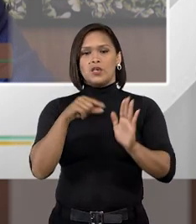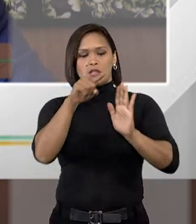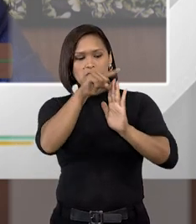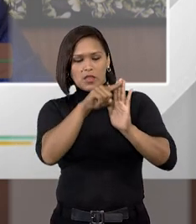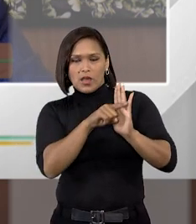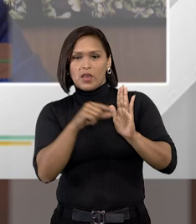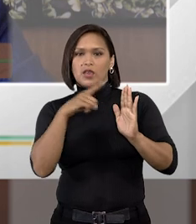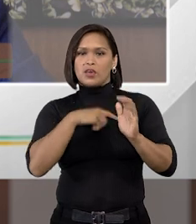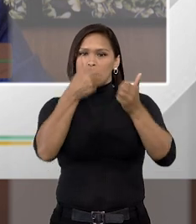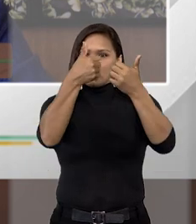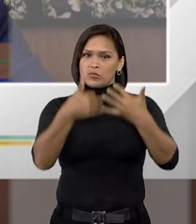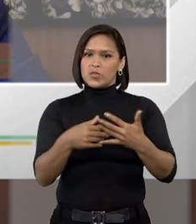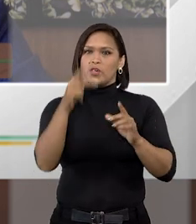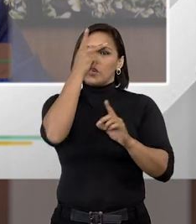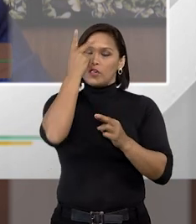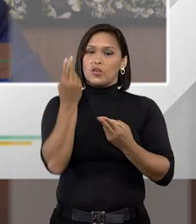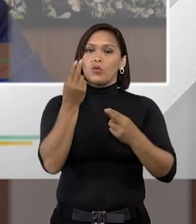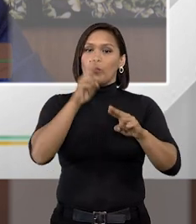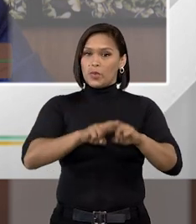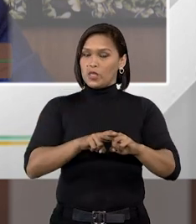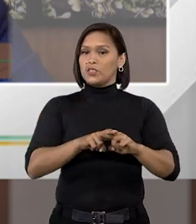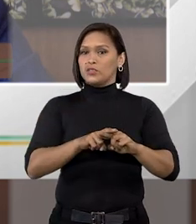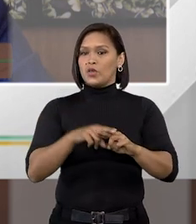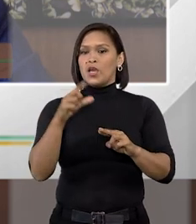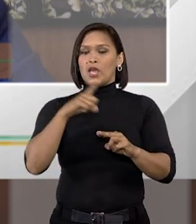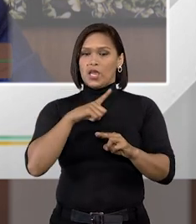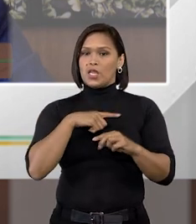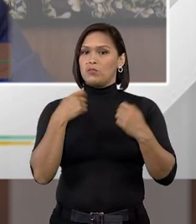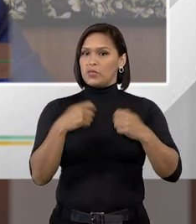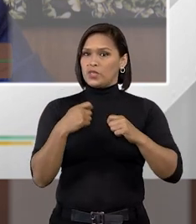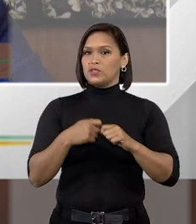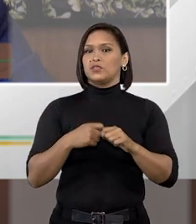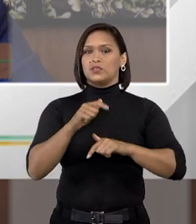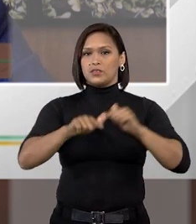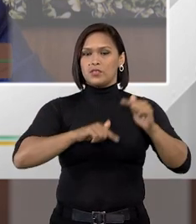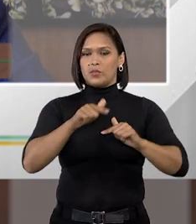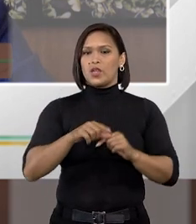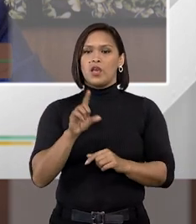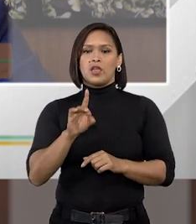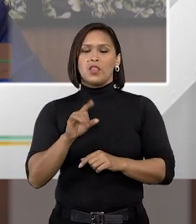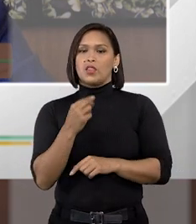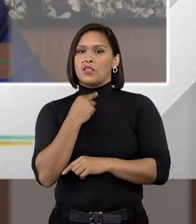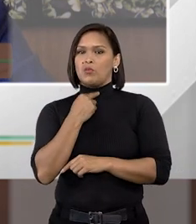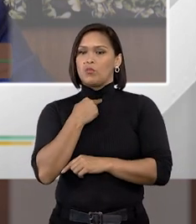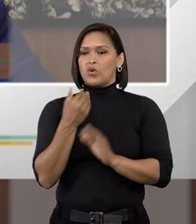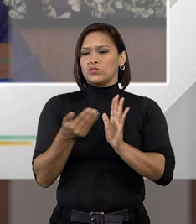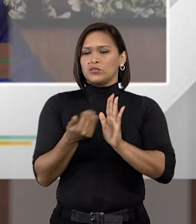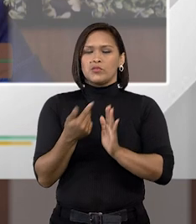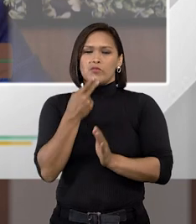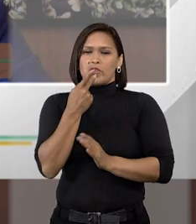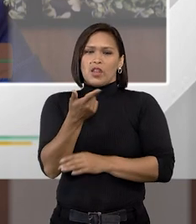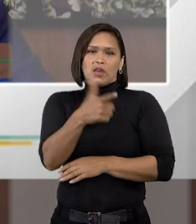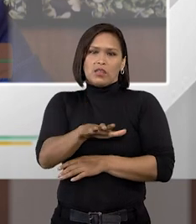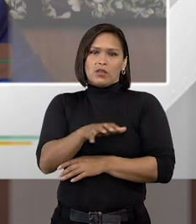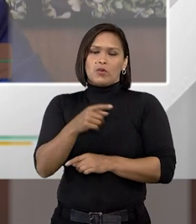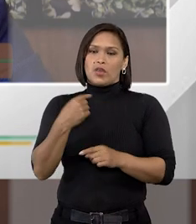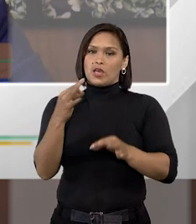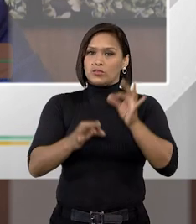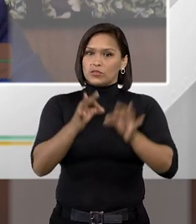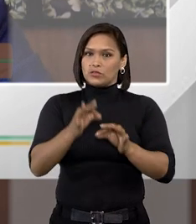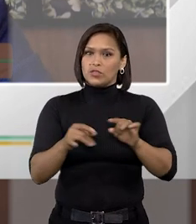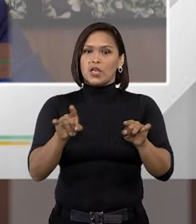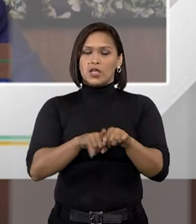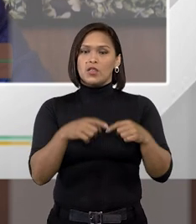dispositivo que diz que o preso ele deve trabalhar, ele não pode se negar a isso de maneira injustificada,